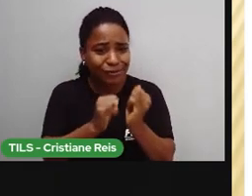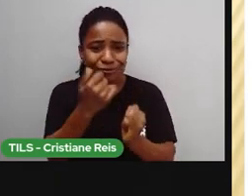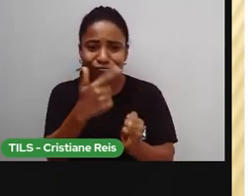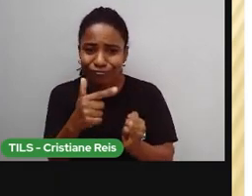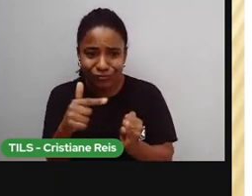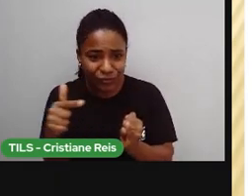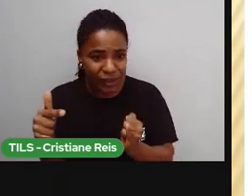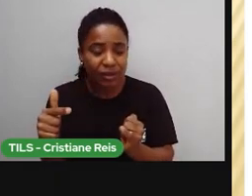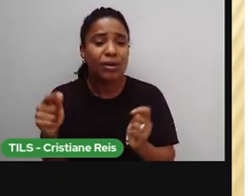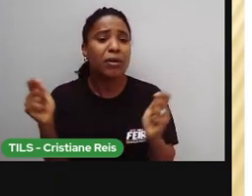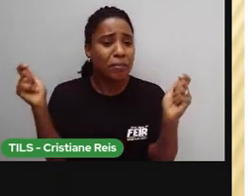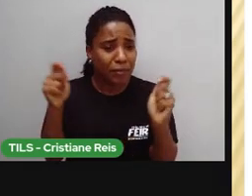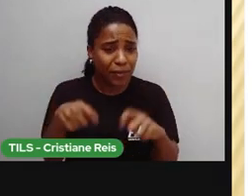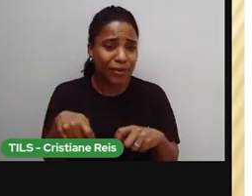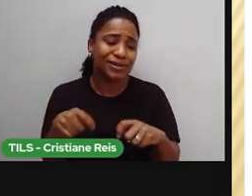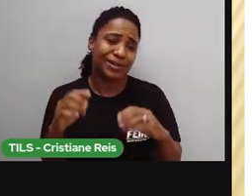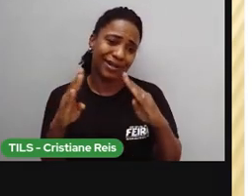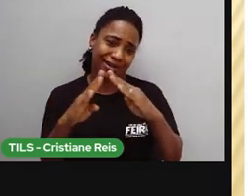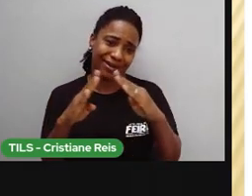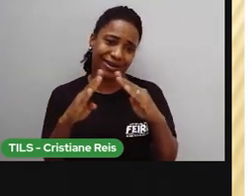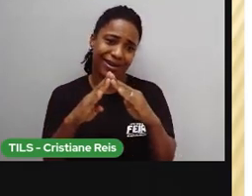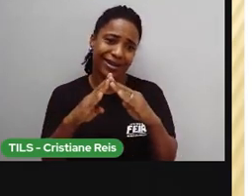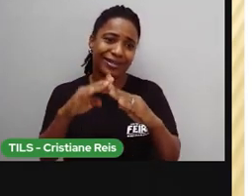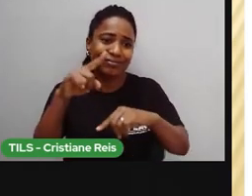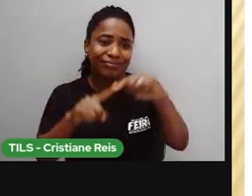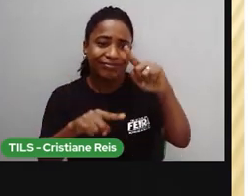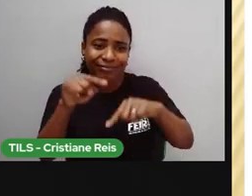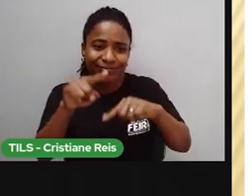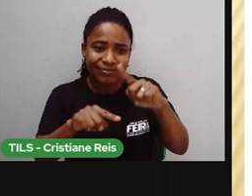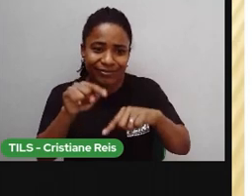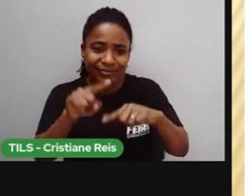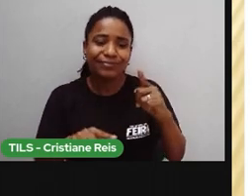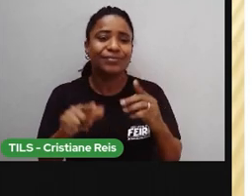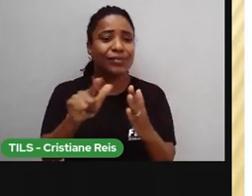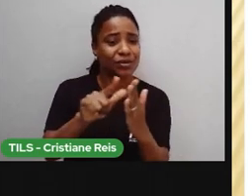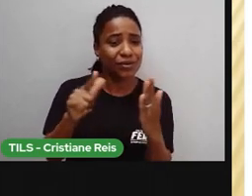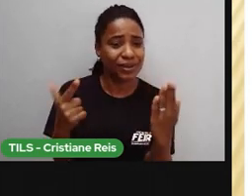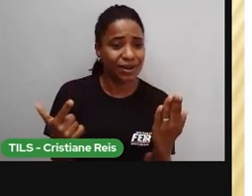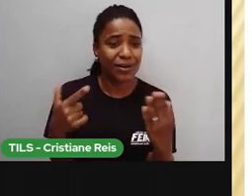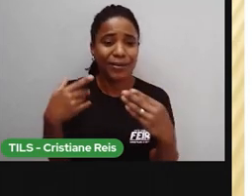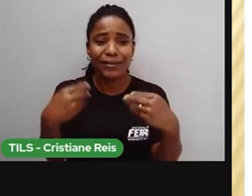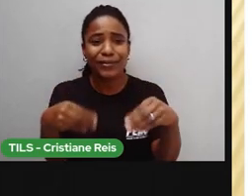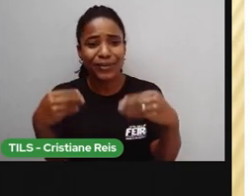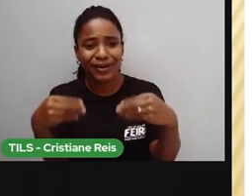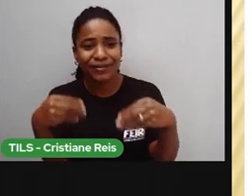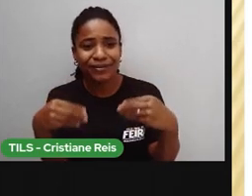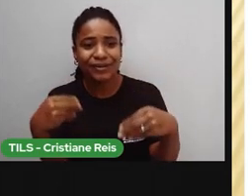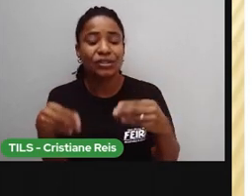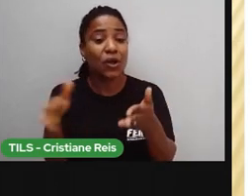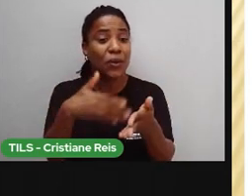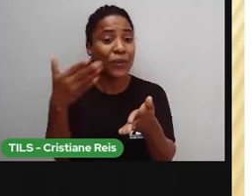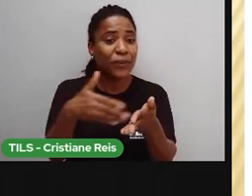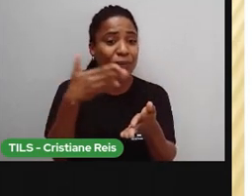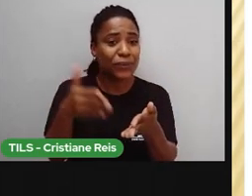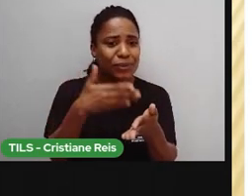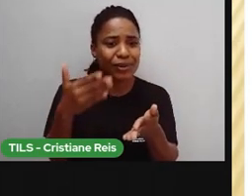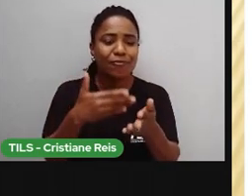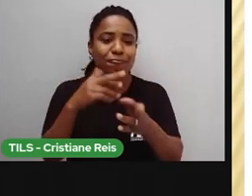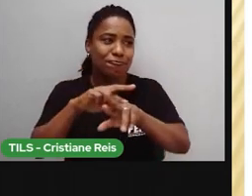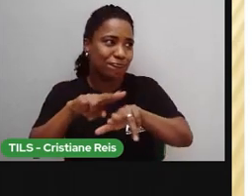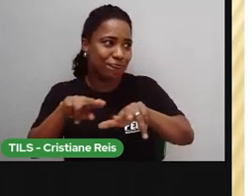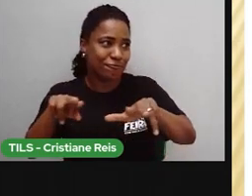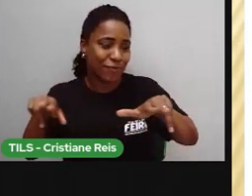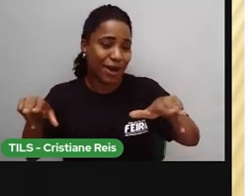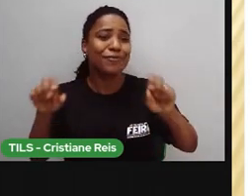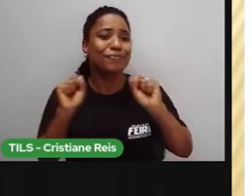recursos que você tem disponíveis em sua casa. Jornais, revistas, livros que podem ser